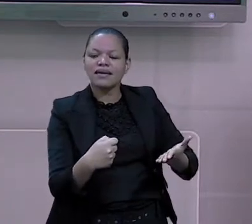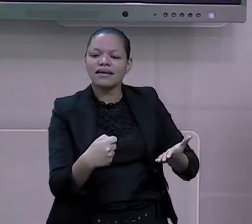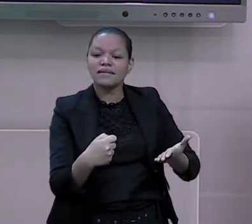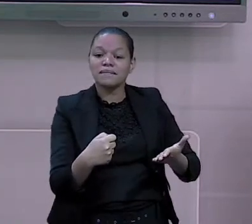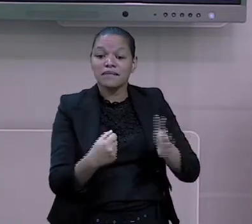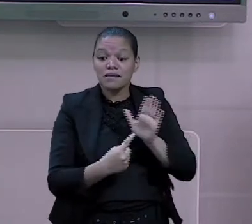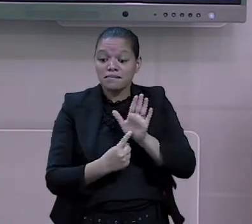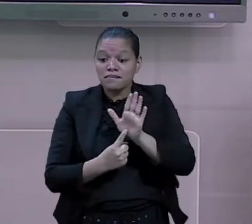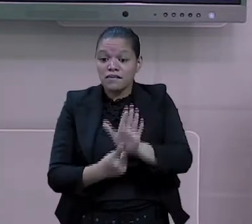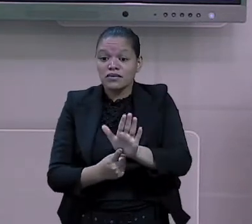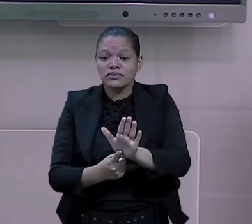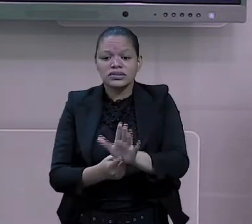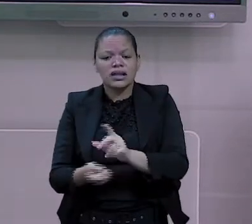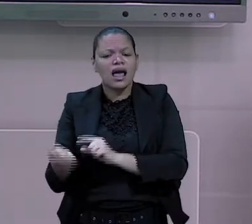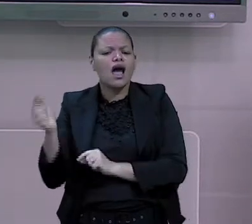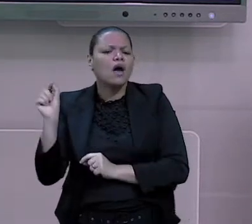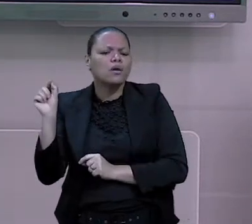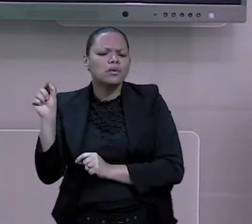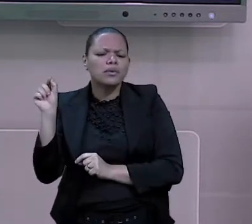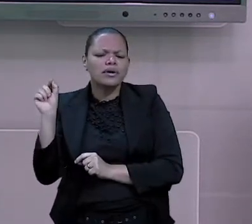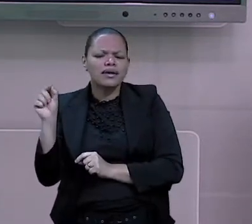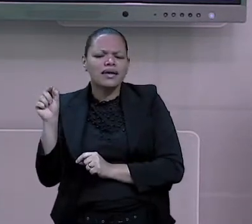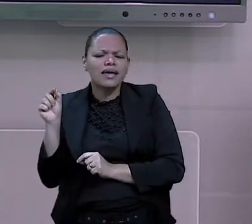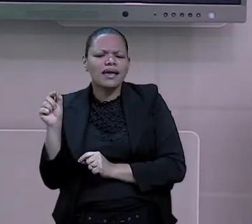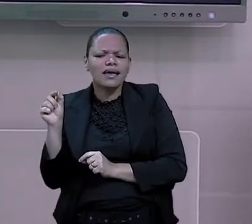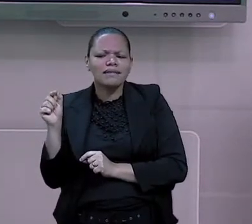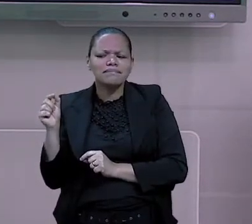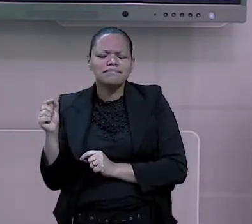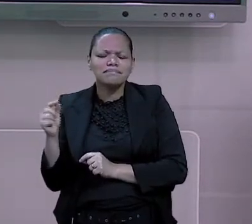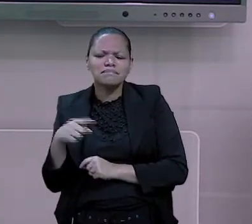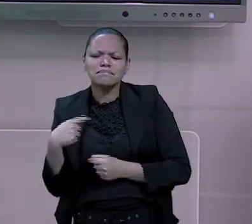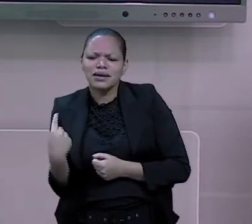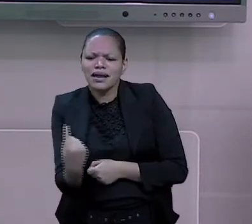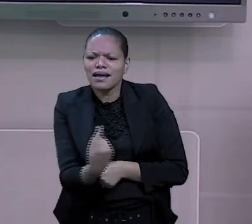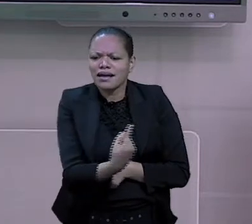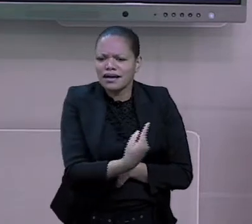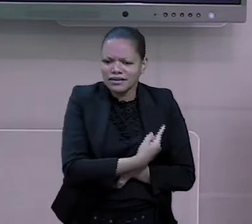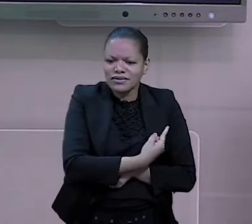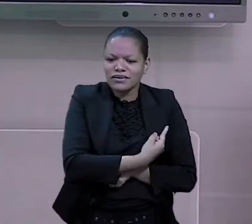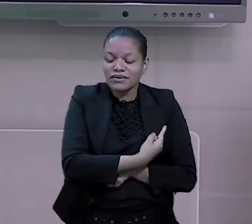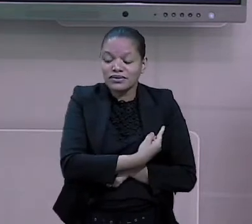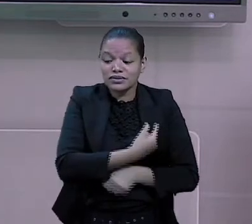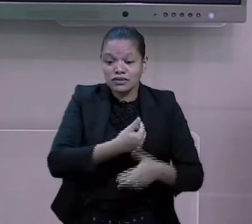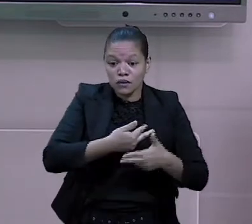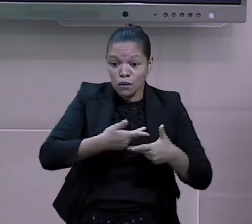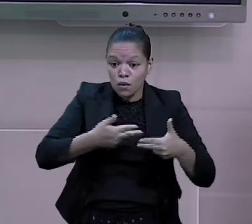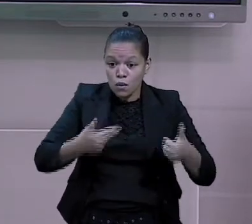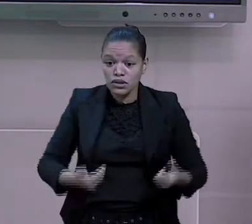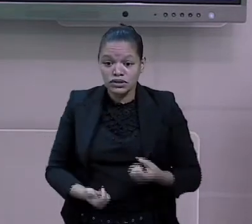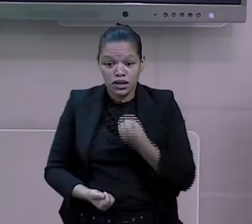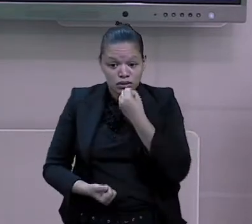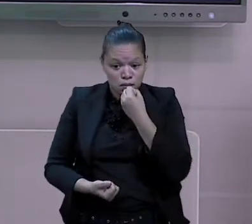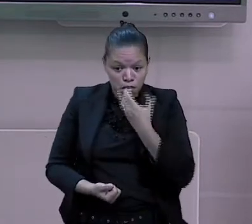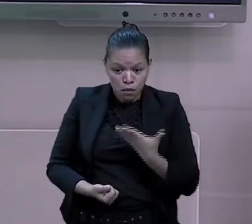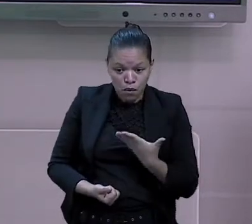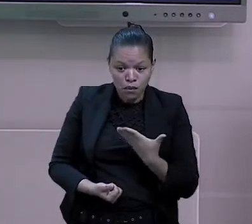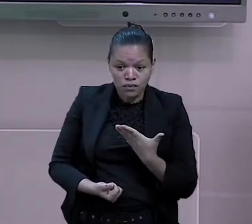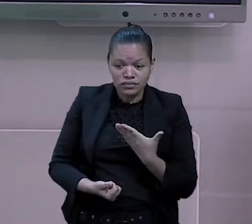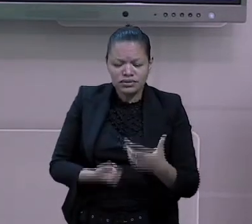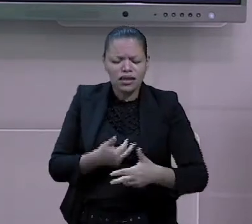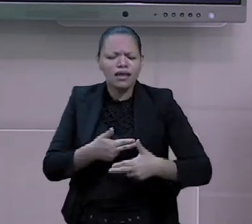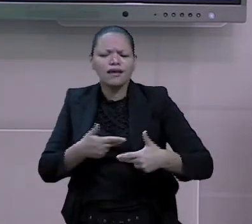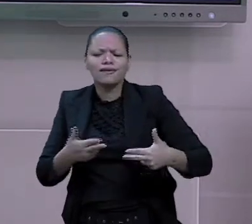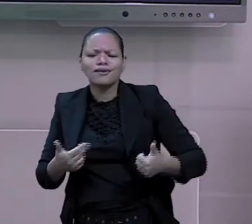mostrar o que é uma boa atitude e uma má atitude. E sempre as fábulas